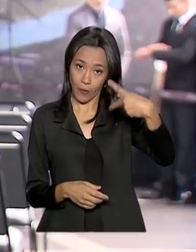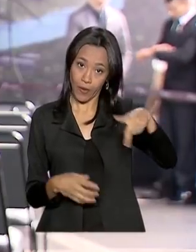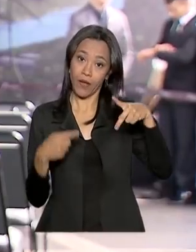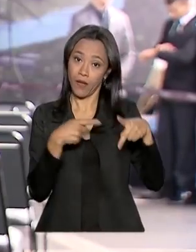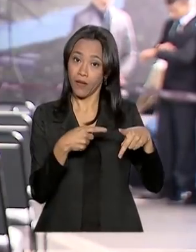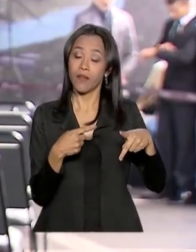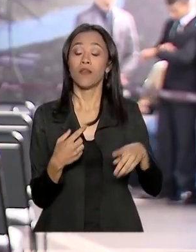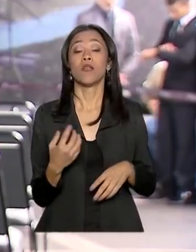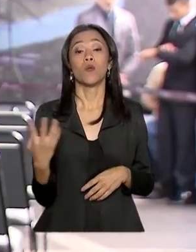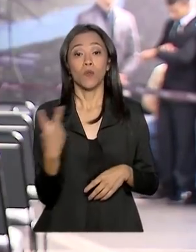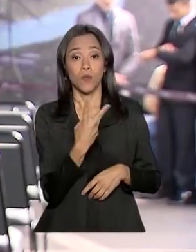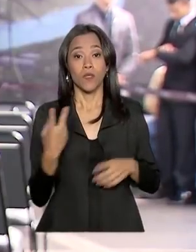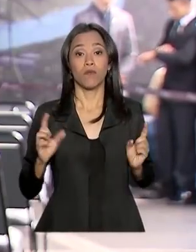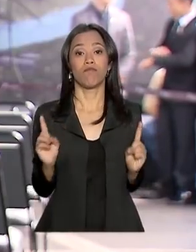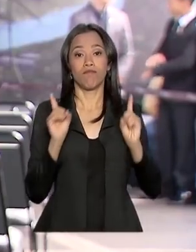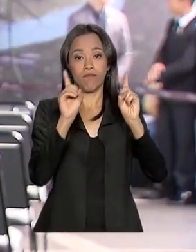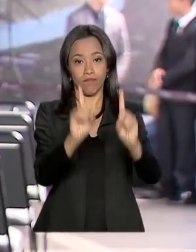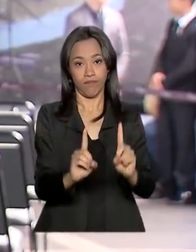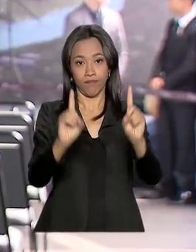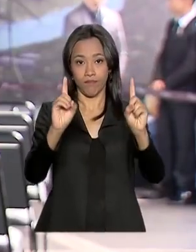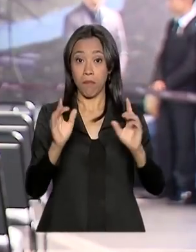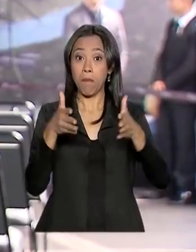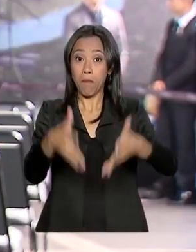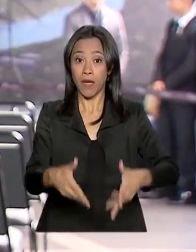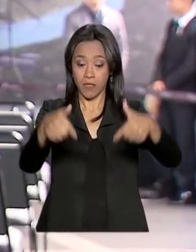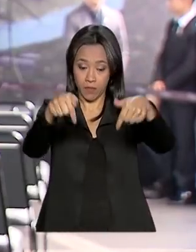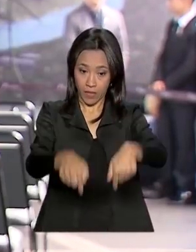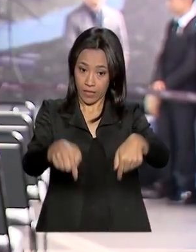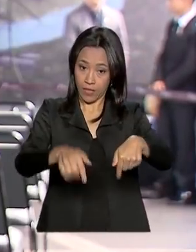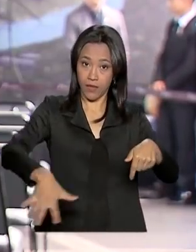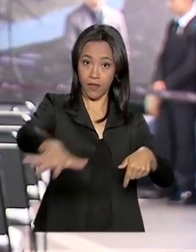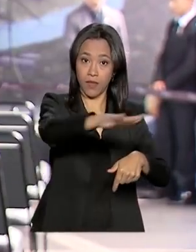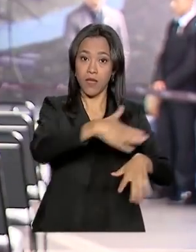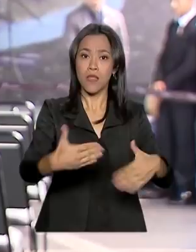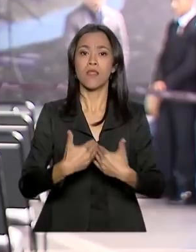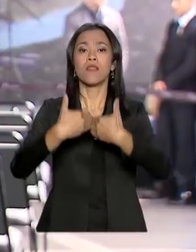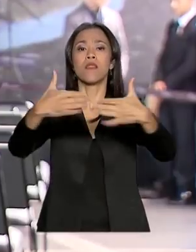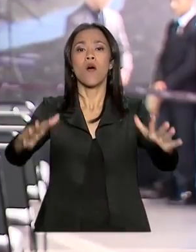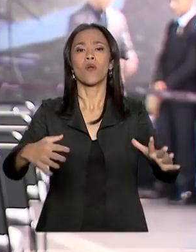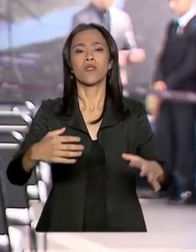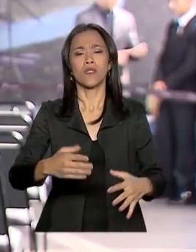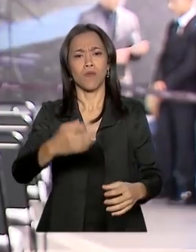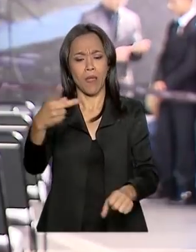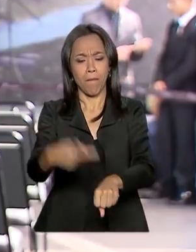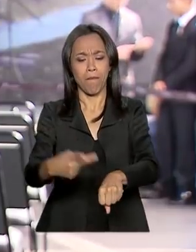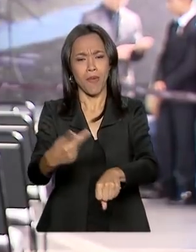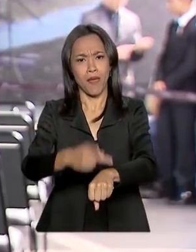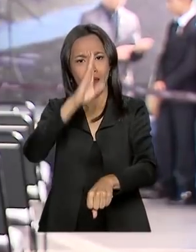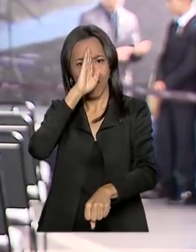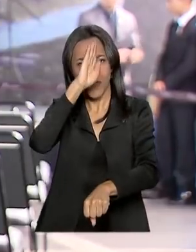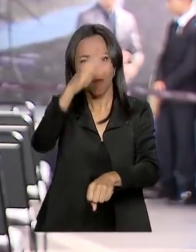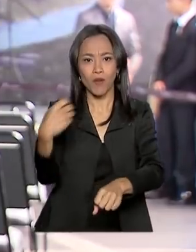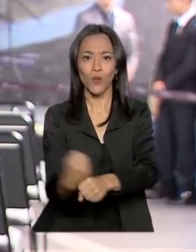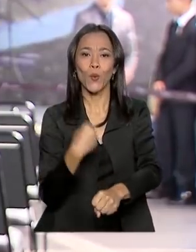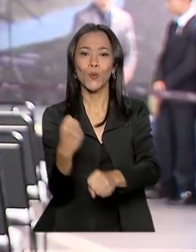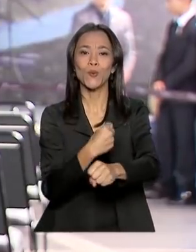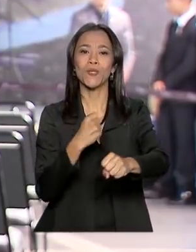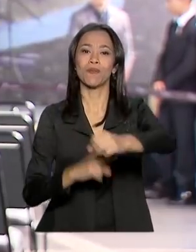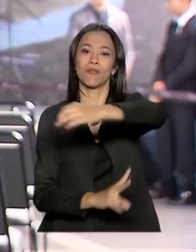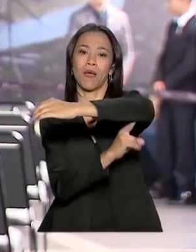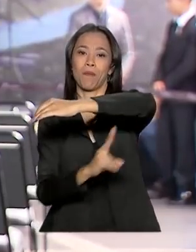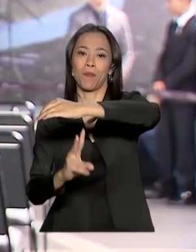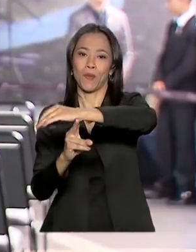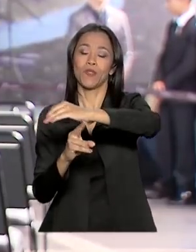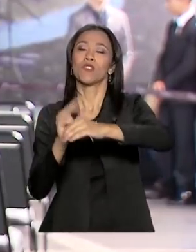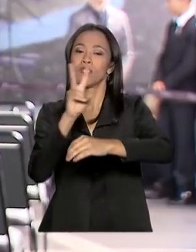Benítez, participam hoje aqui dessa inauguração da pedra fundamental da segunda ponte que vai